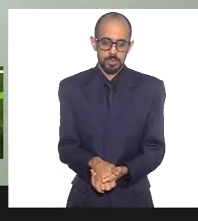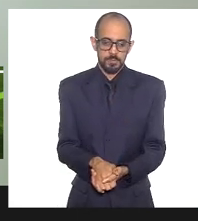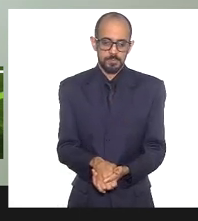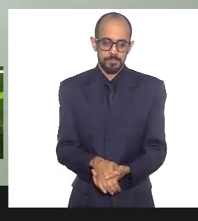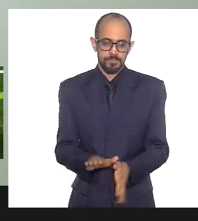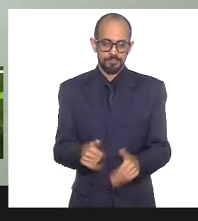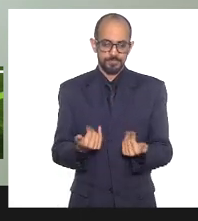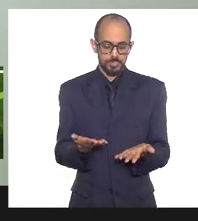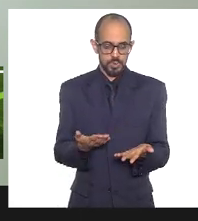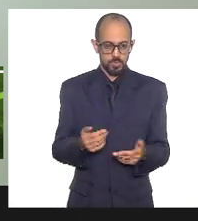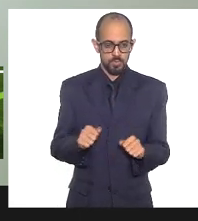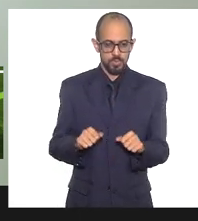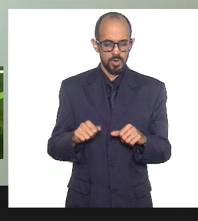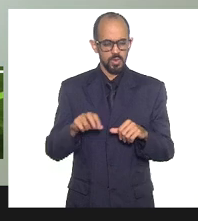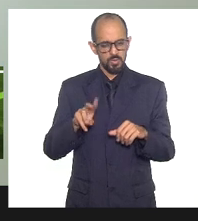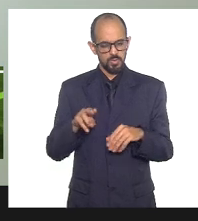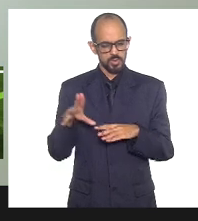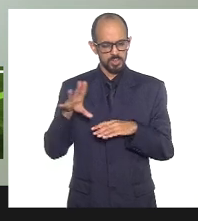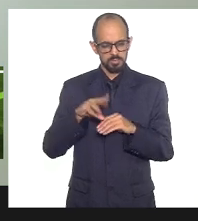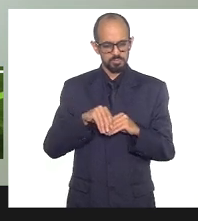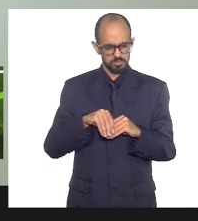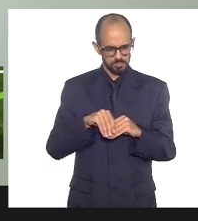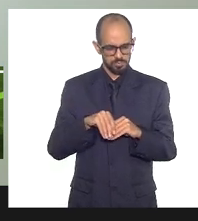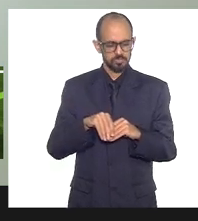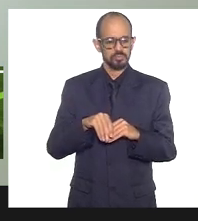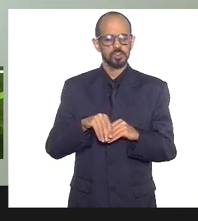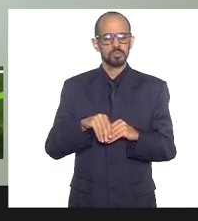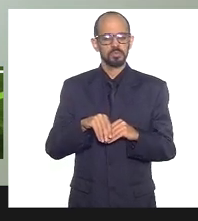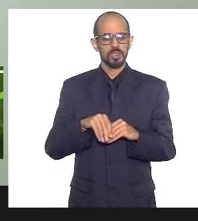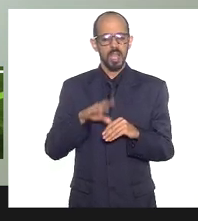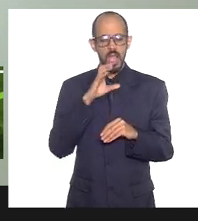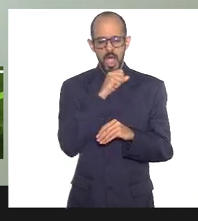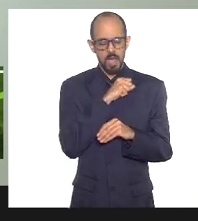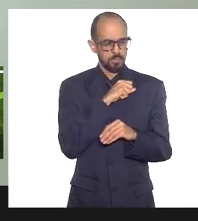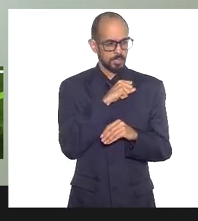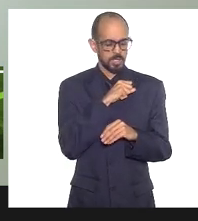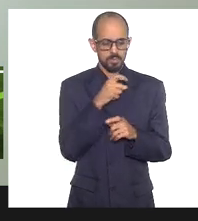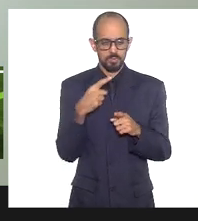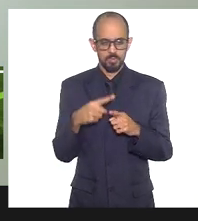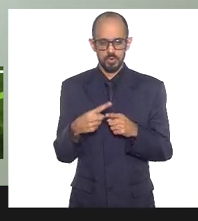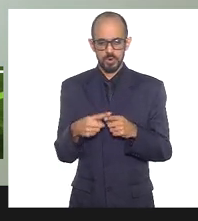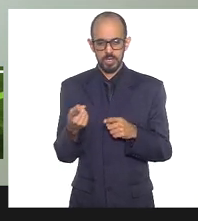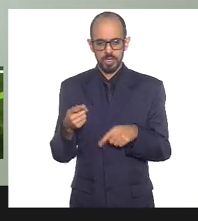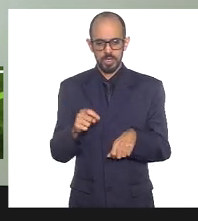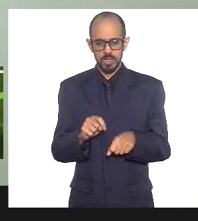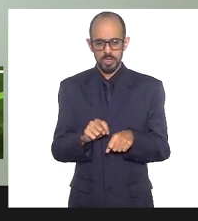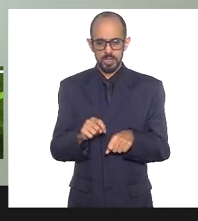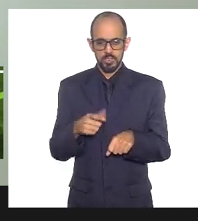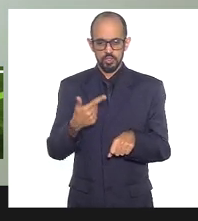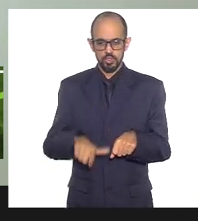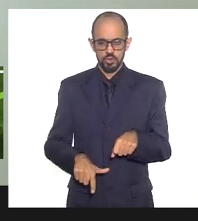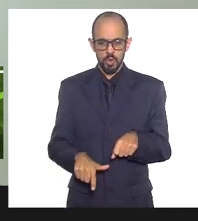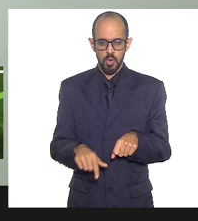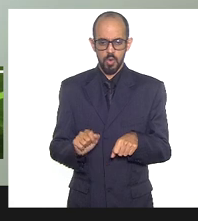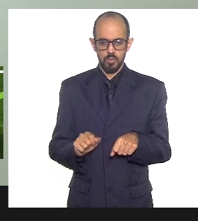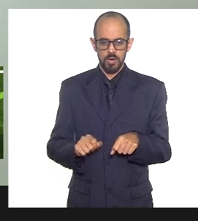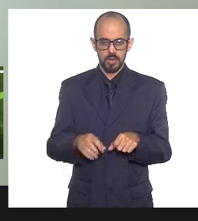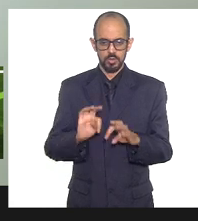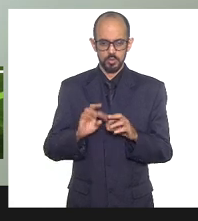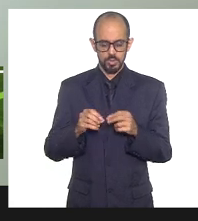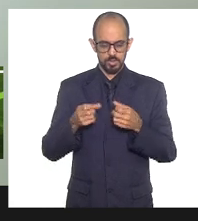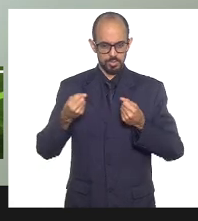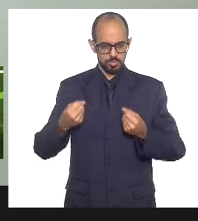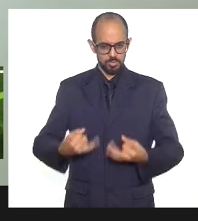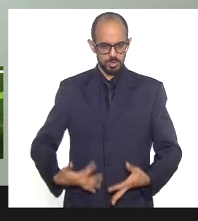Vou ser bastante rápida e específica, Marta, até mesmo porque eu quero ouvir novamente as ponderações e alguns